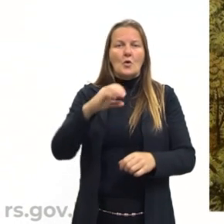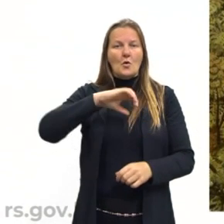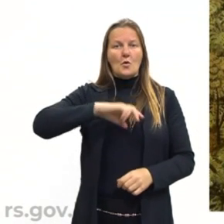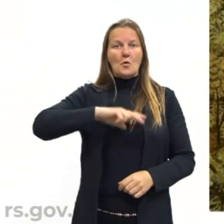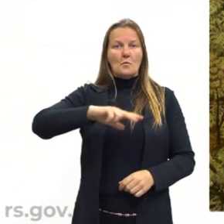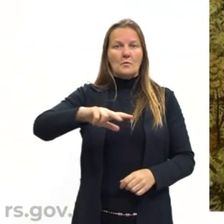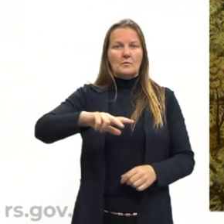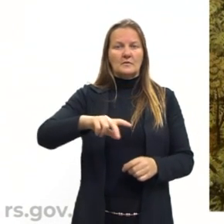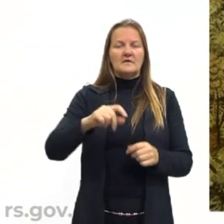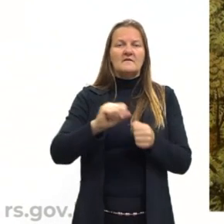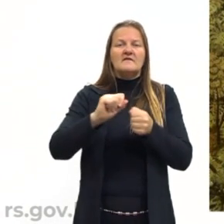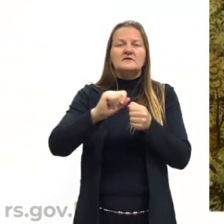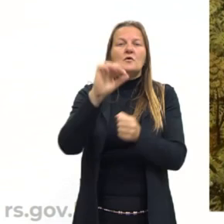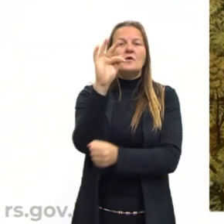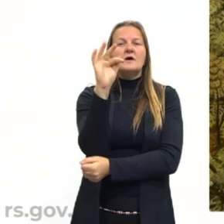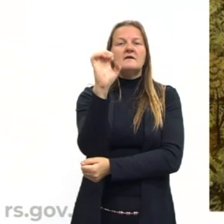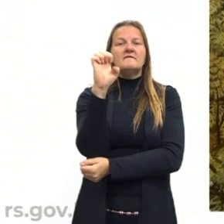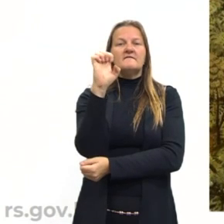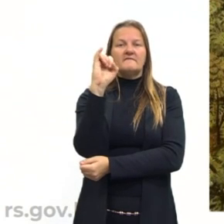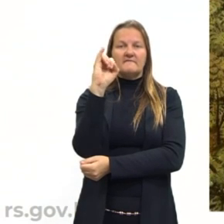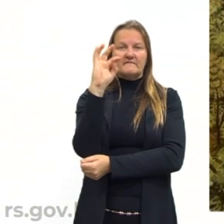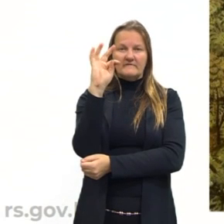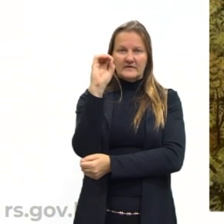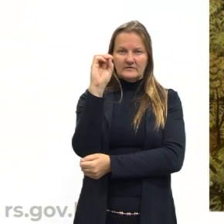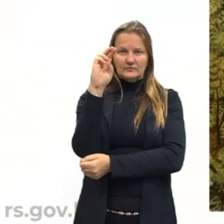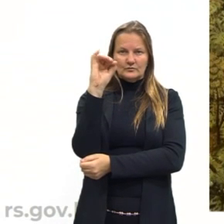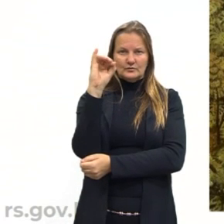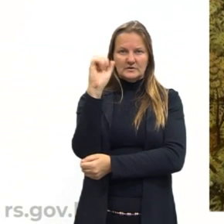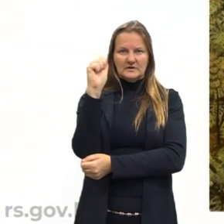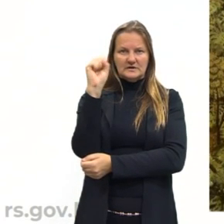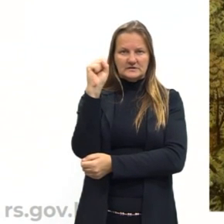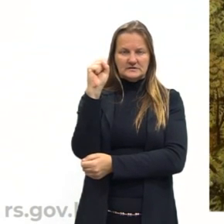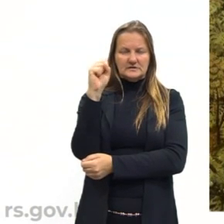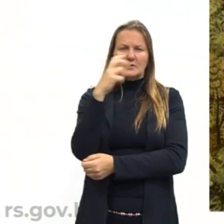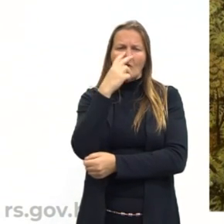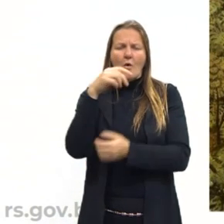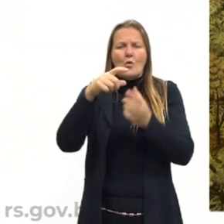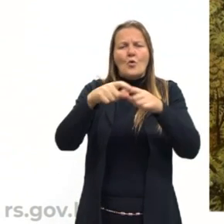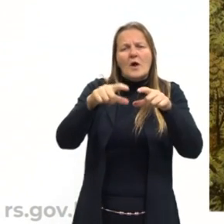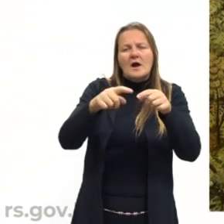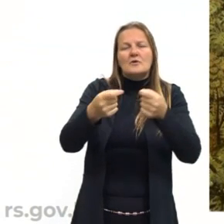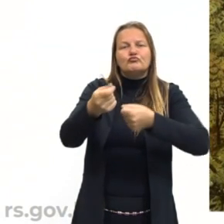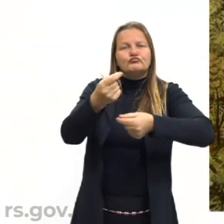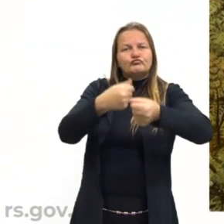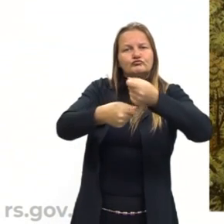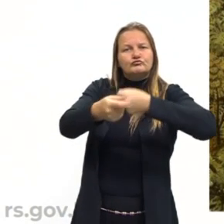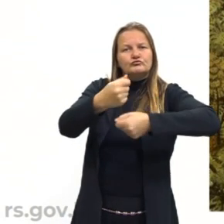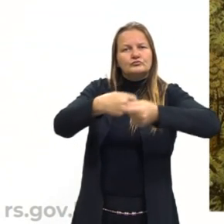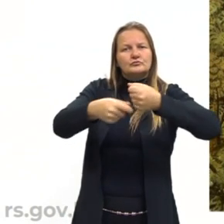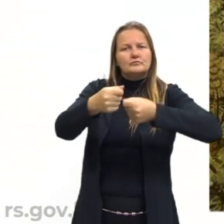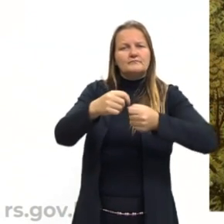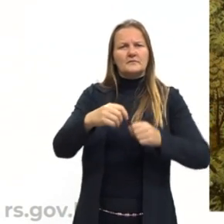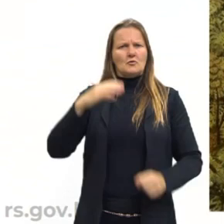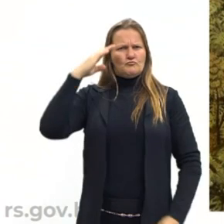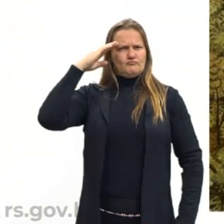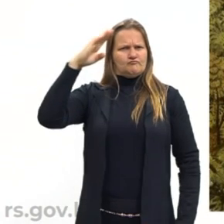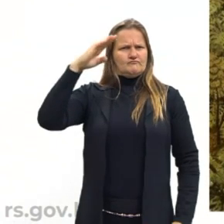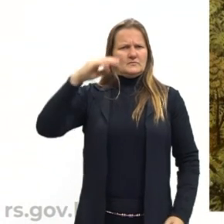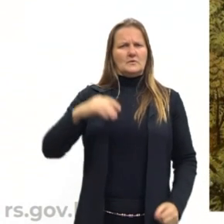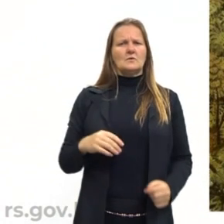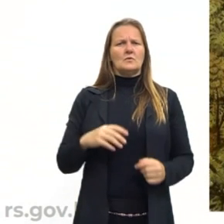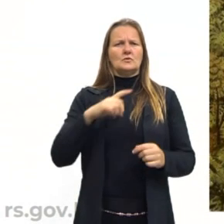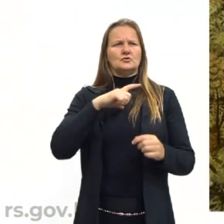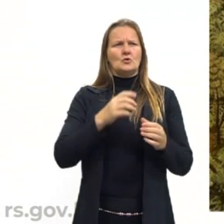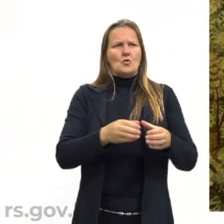feitorias, que eram entrepostos comerciais. Então, eles faziam ali uma fortaleza militar, uma torre,